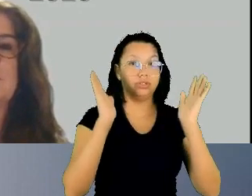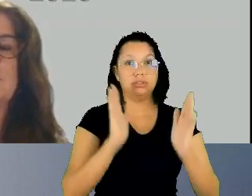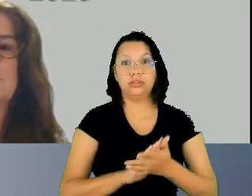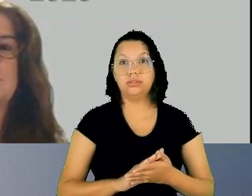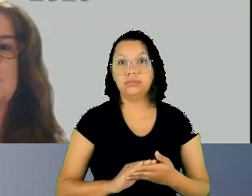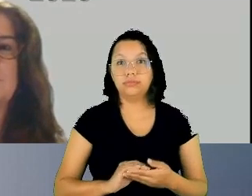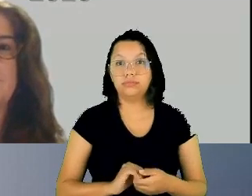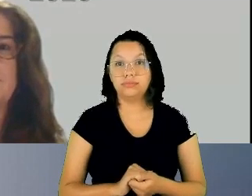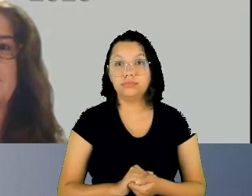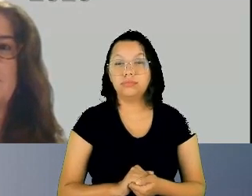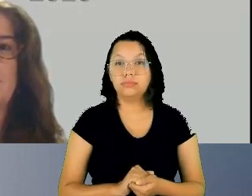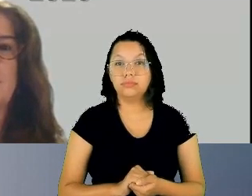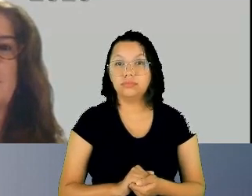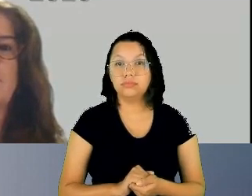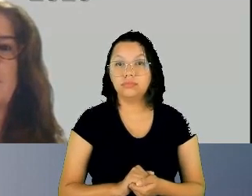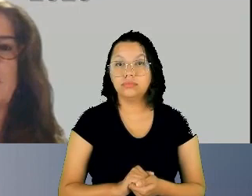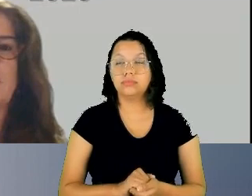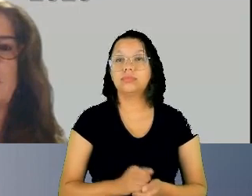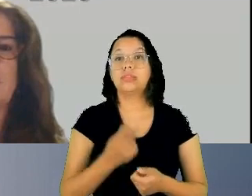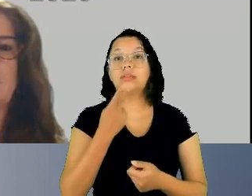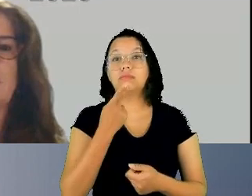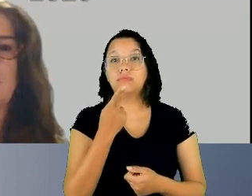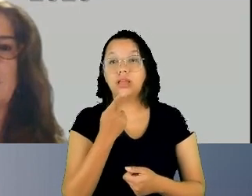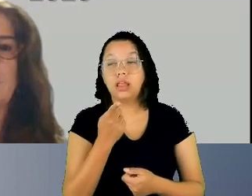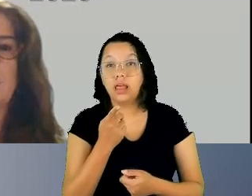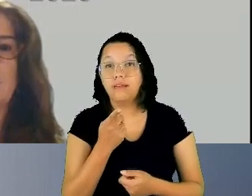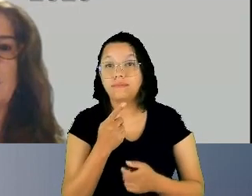que reflitam sobre um ponto qual seja